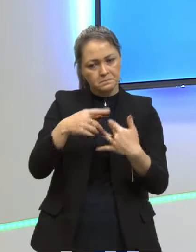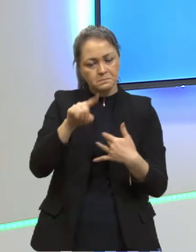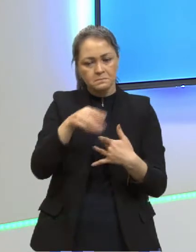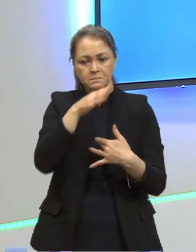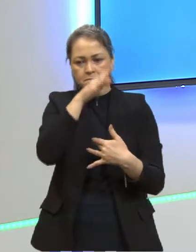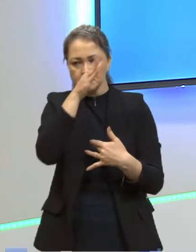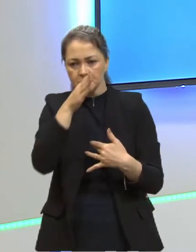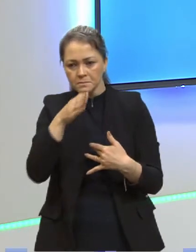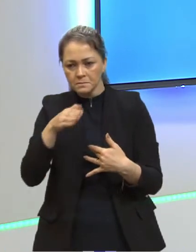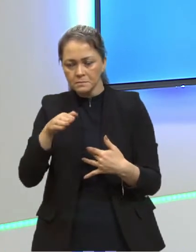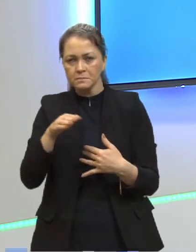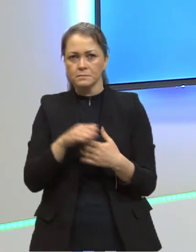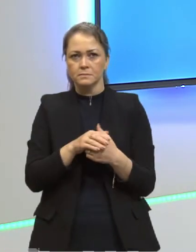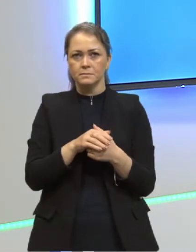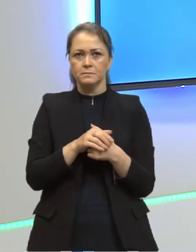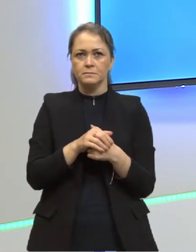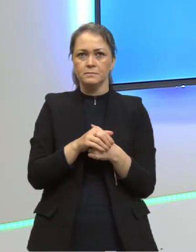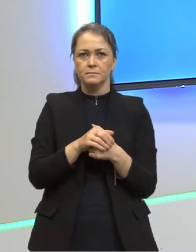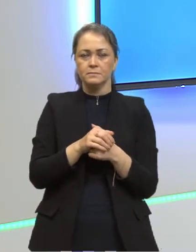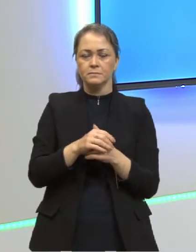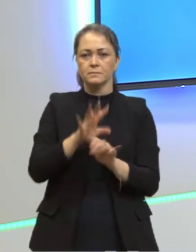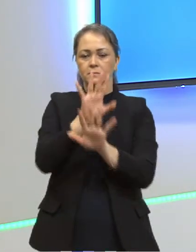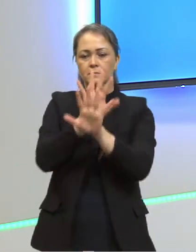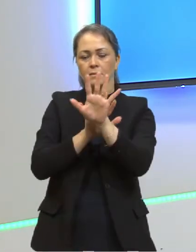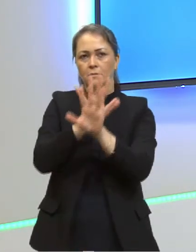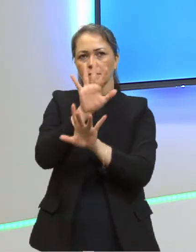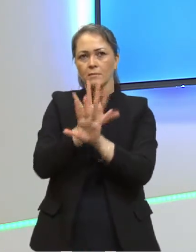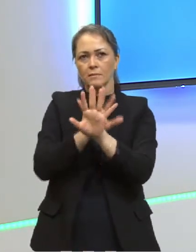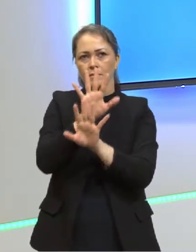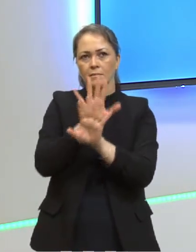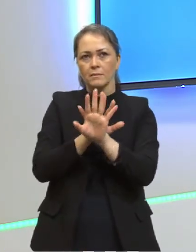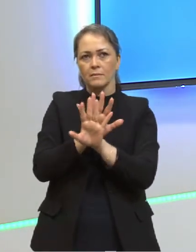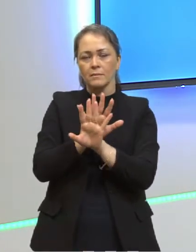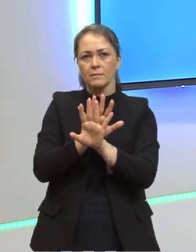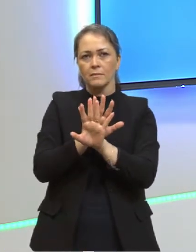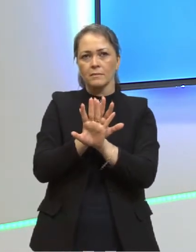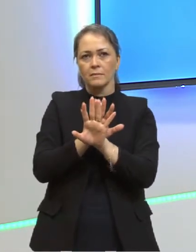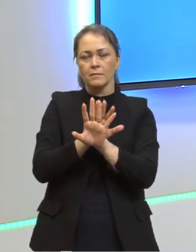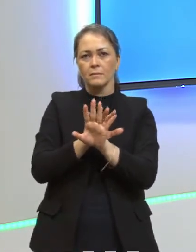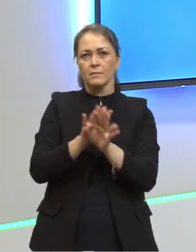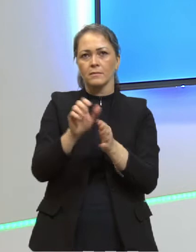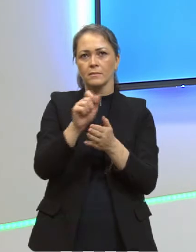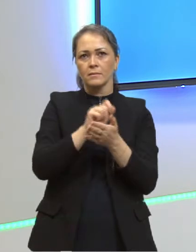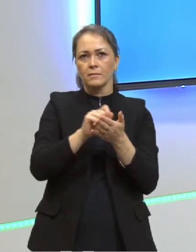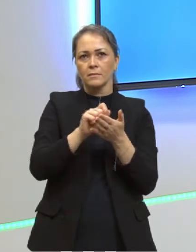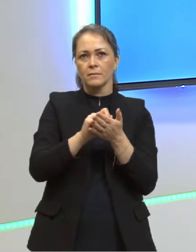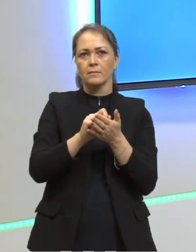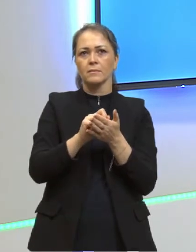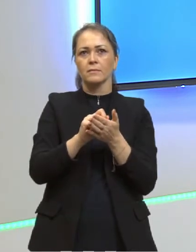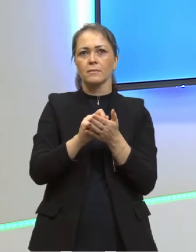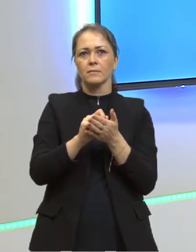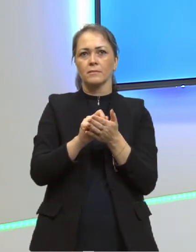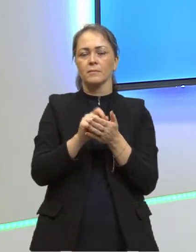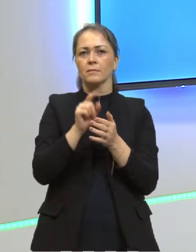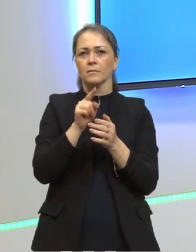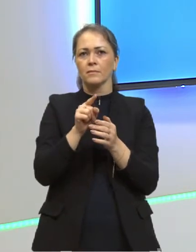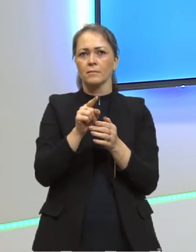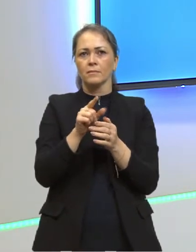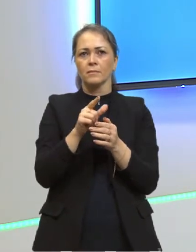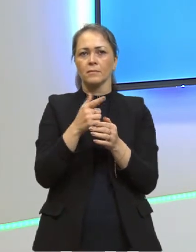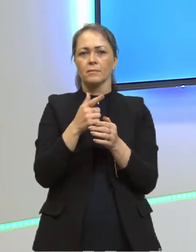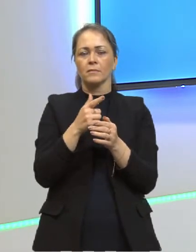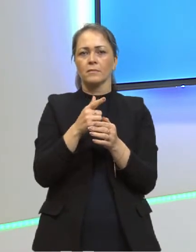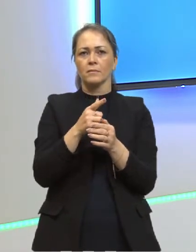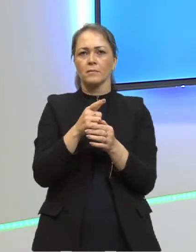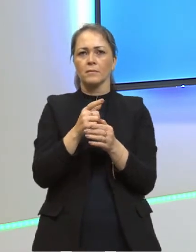Então, essa foi a catástrofe ultravioleta, foi essa curva aqui. Anote isso. Essa é a catástrofe ultravioleta. Não tem como ter